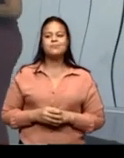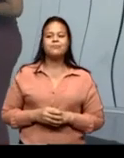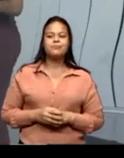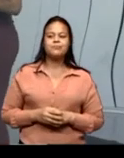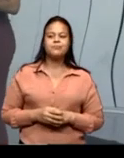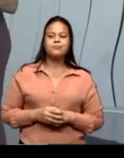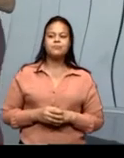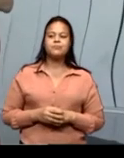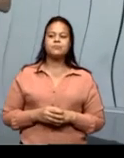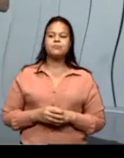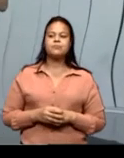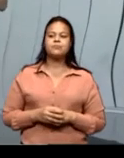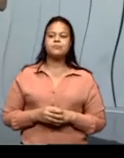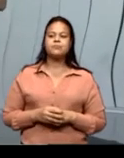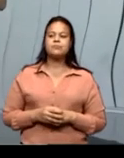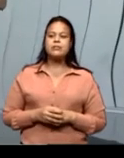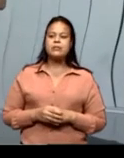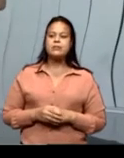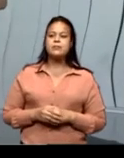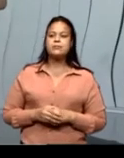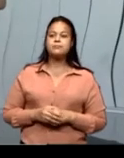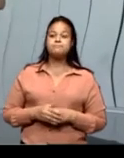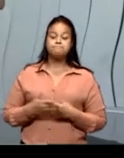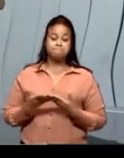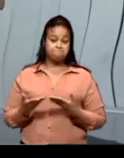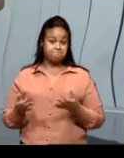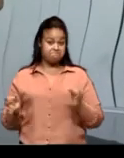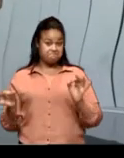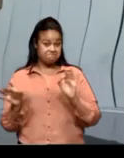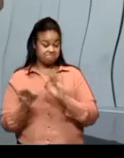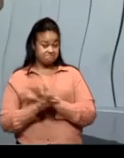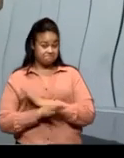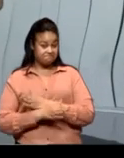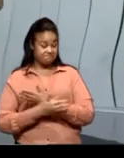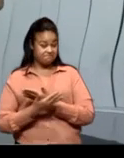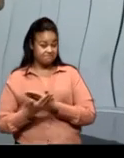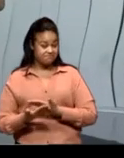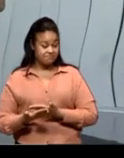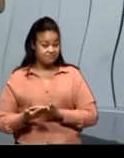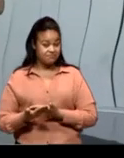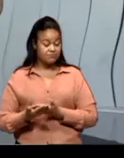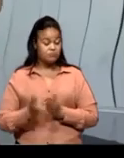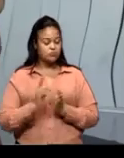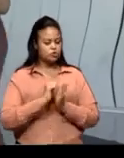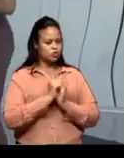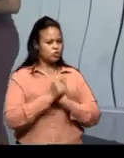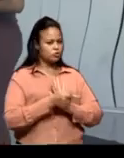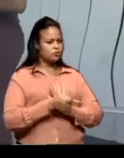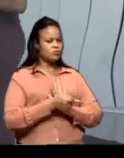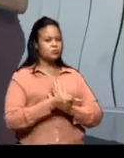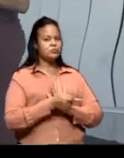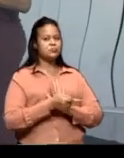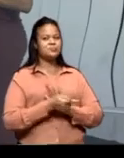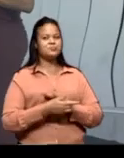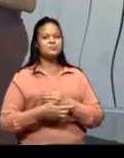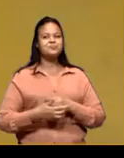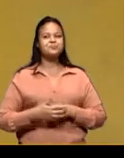Bom, para finalizar, vamos para mais um gênero.